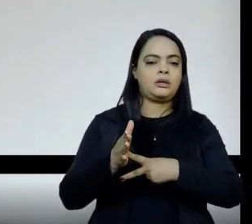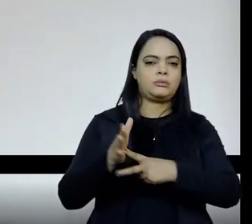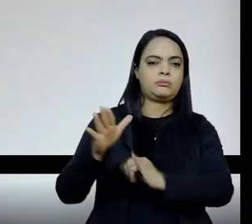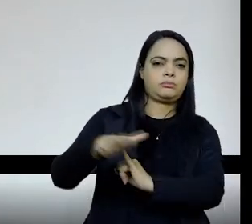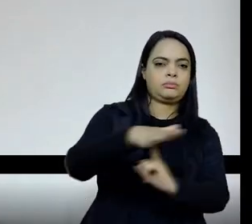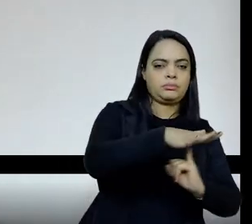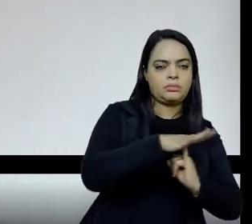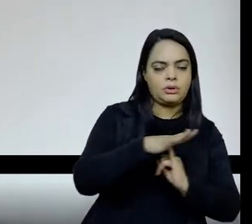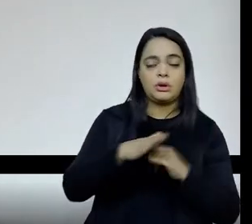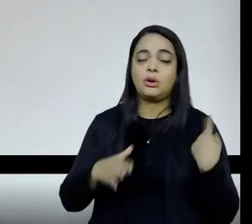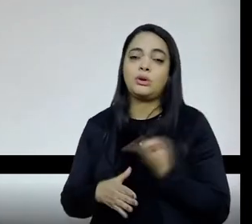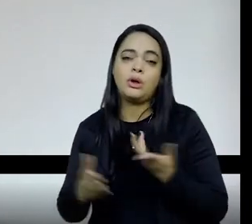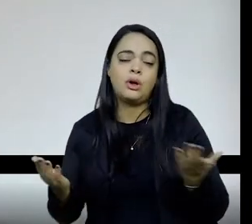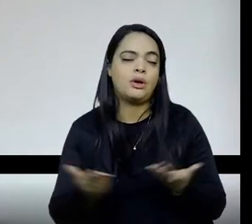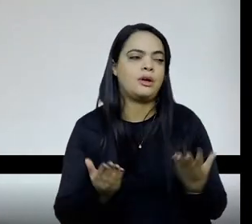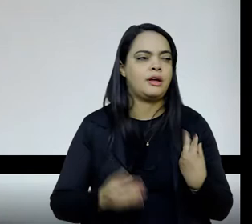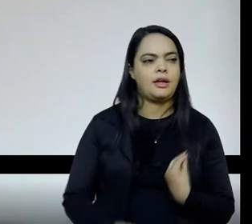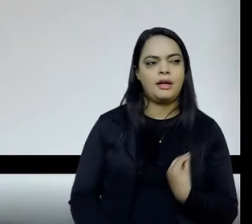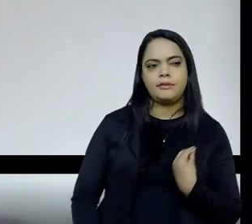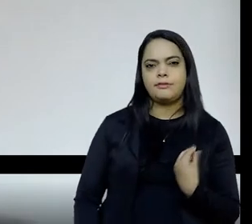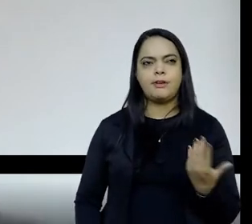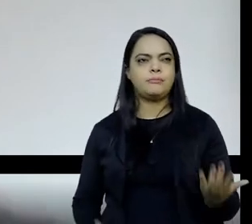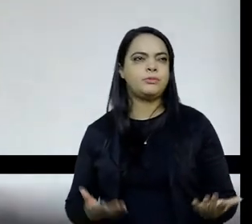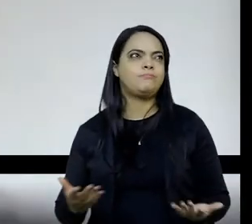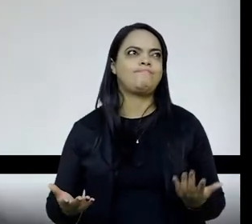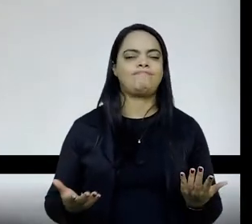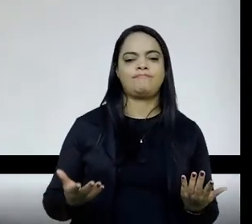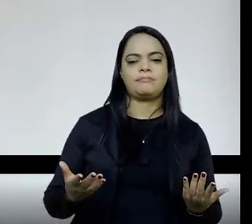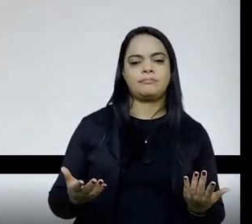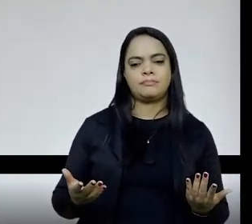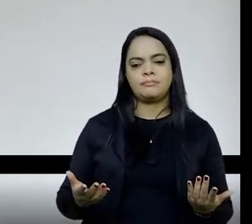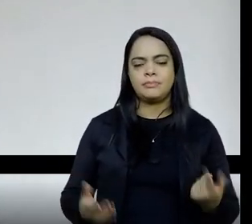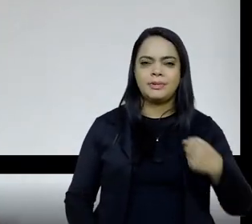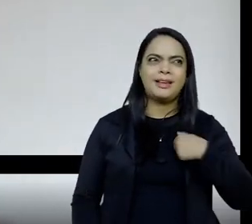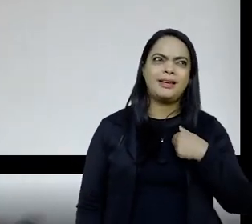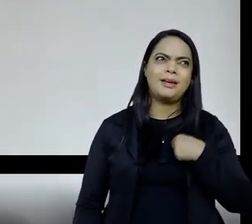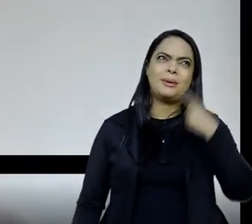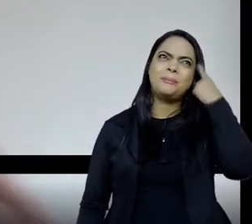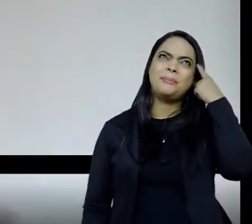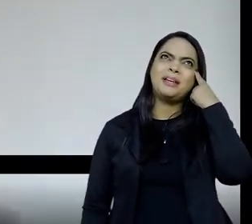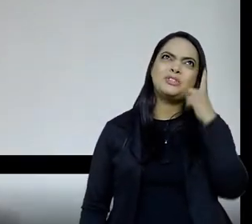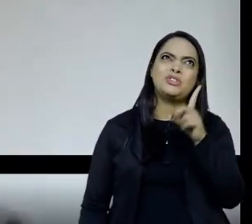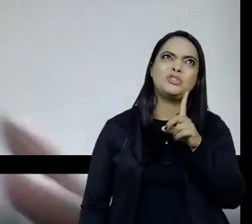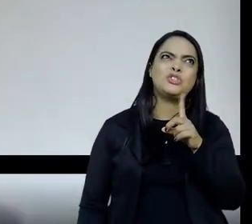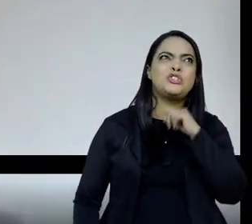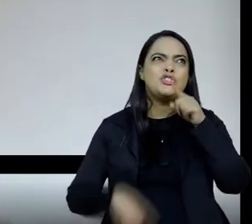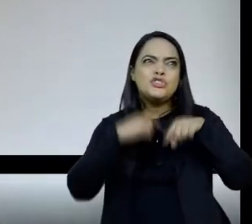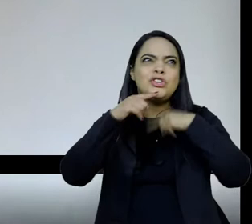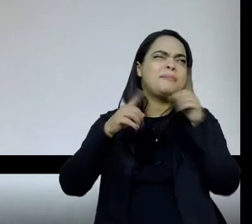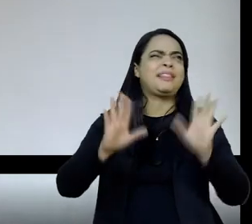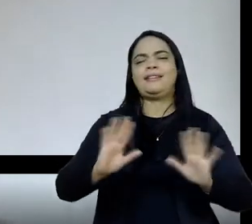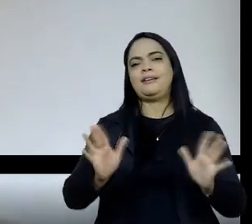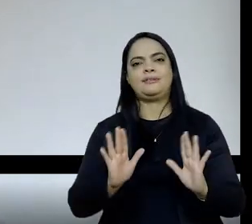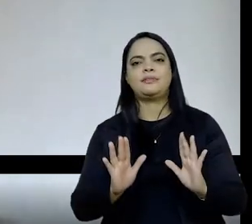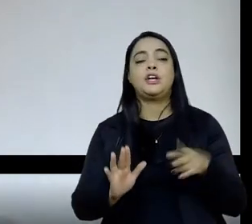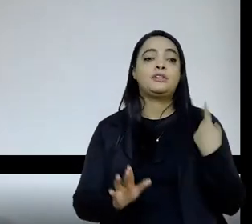diante de um certo... A palavra que me vê é dilema, mas não é propriamente dilema, é dessa